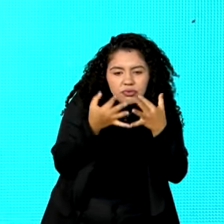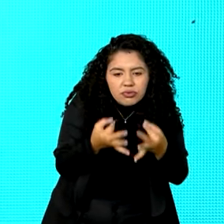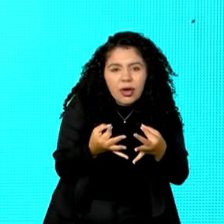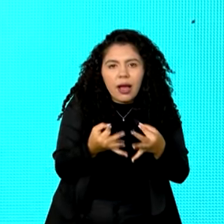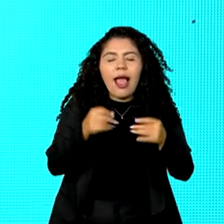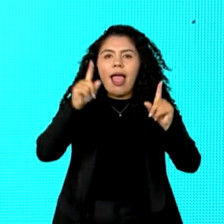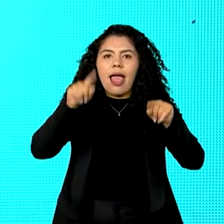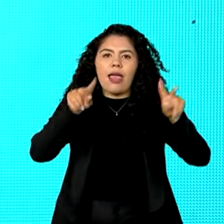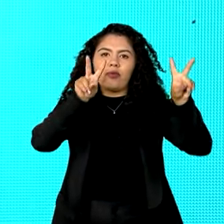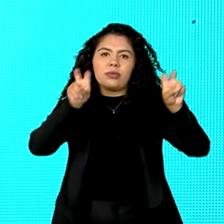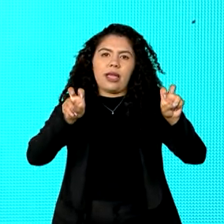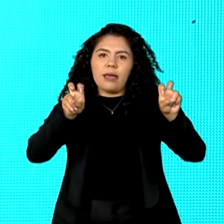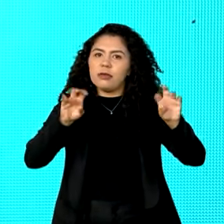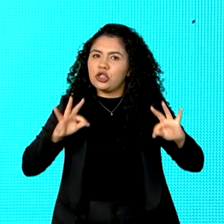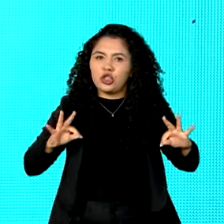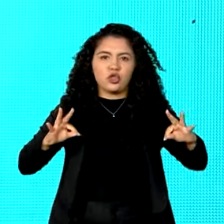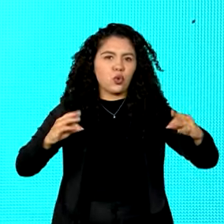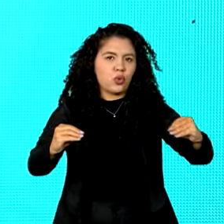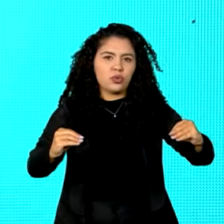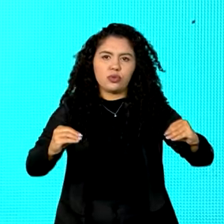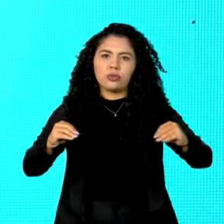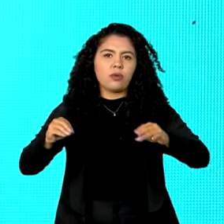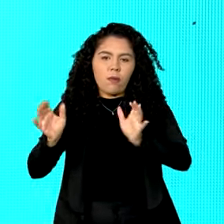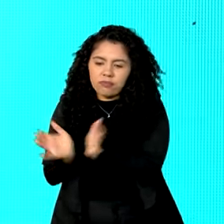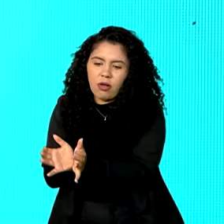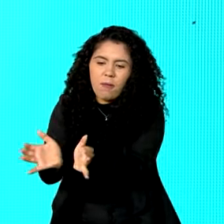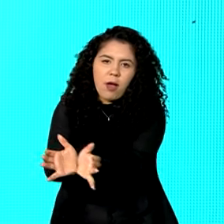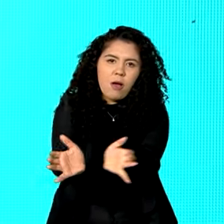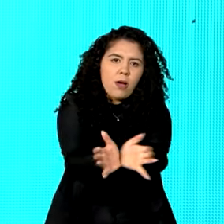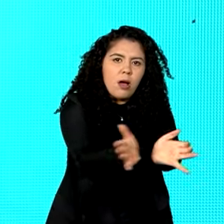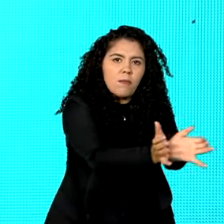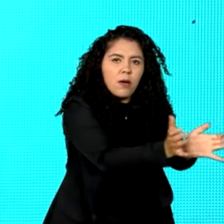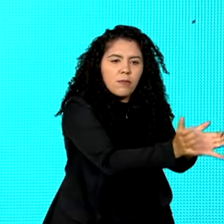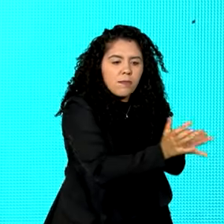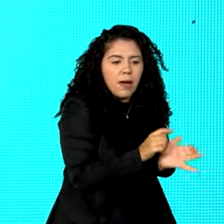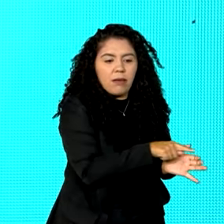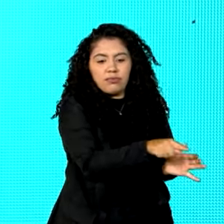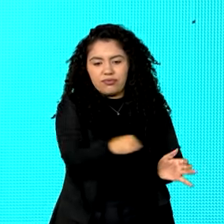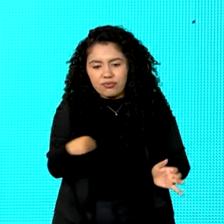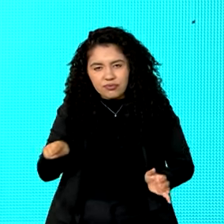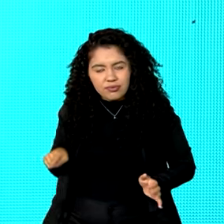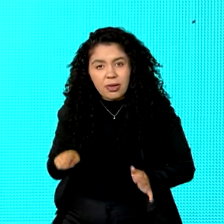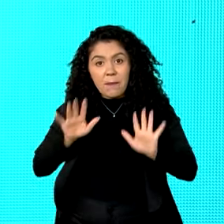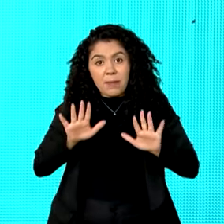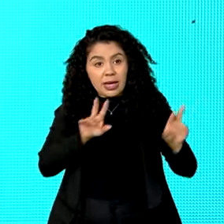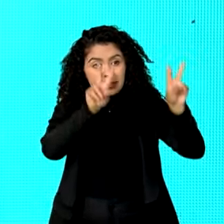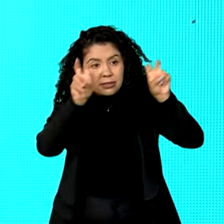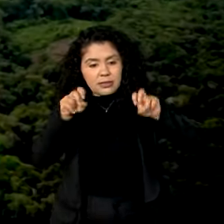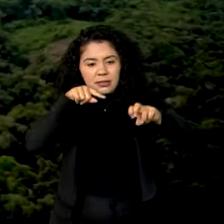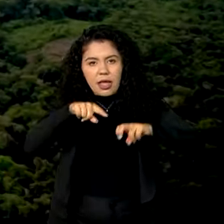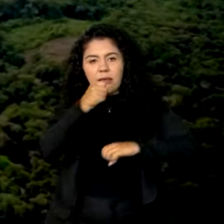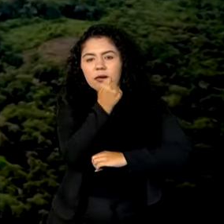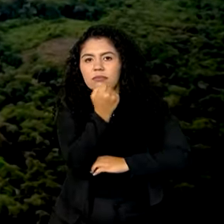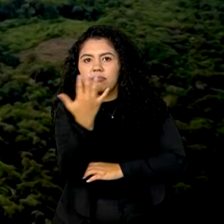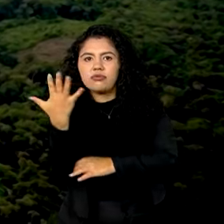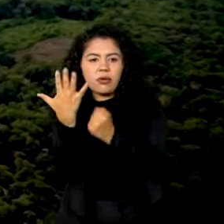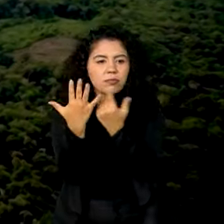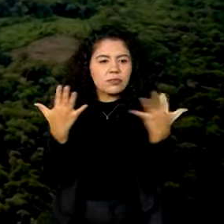celebra no G20 o fato de que os temas ambientais foram tratados de forma transversal.